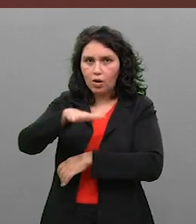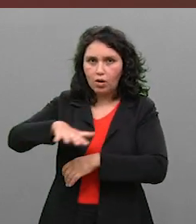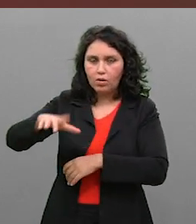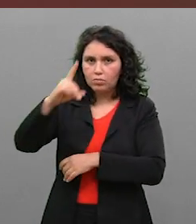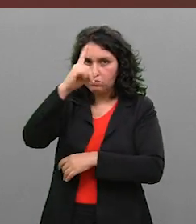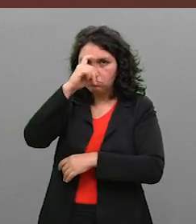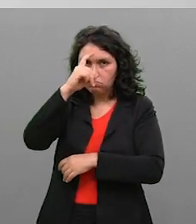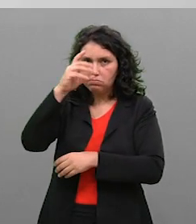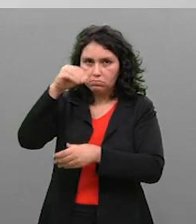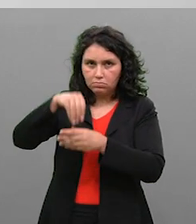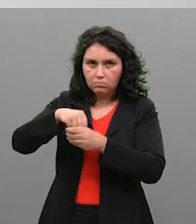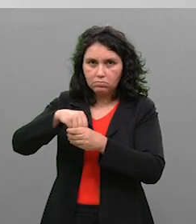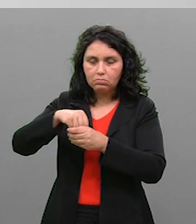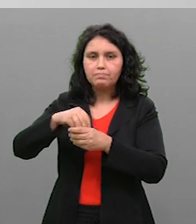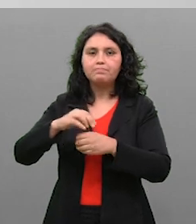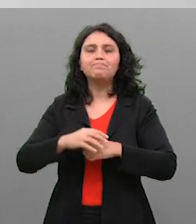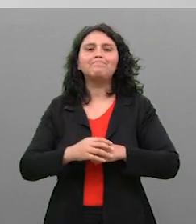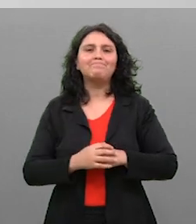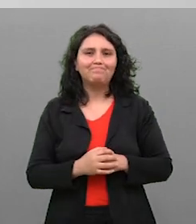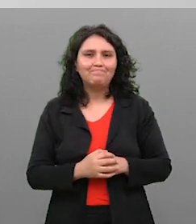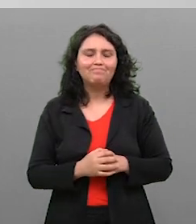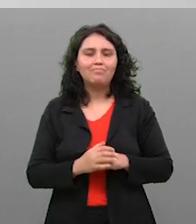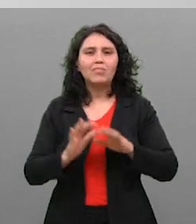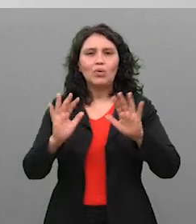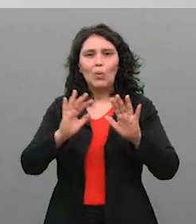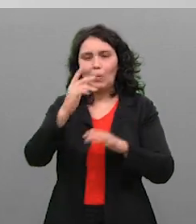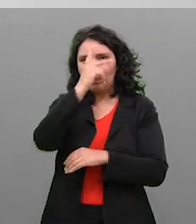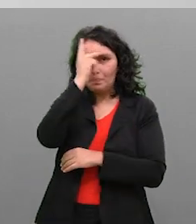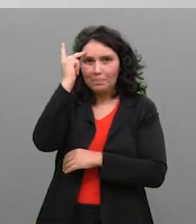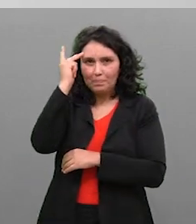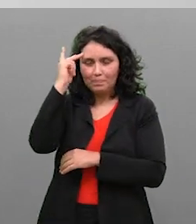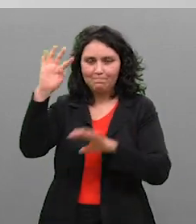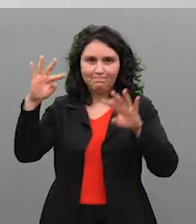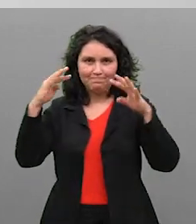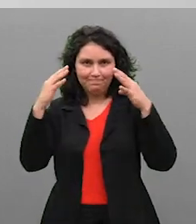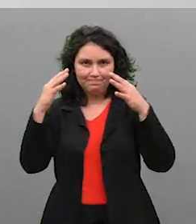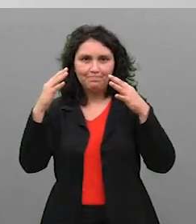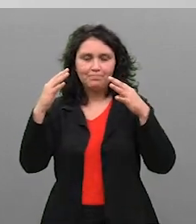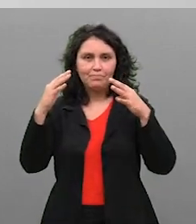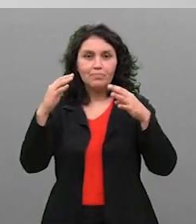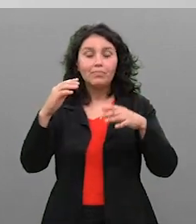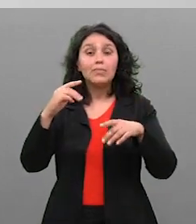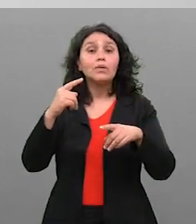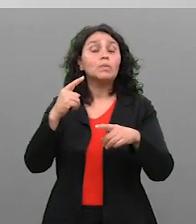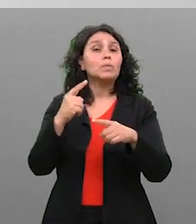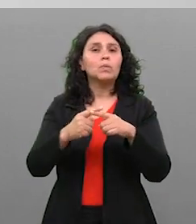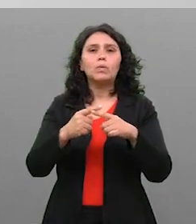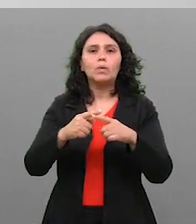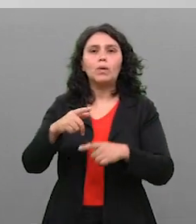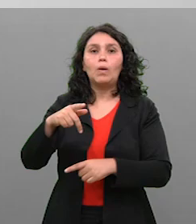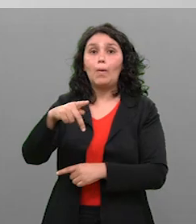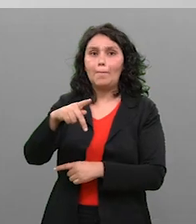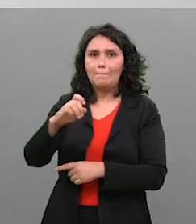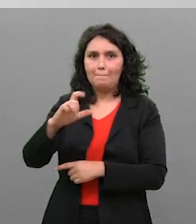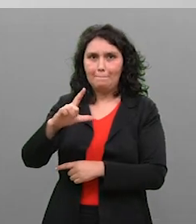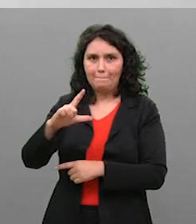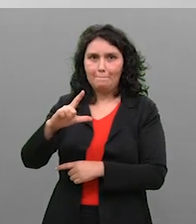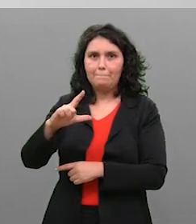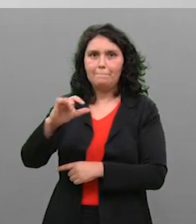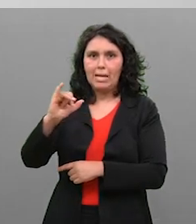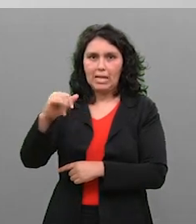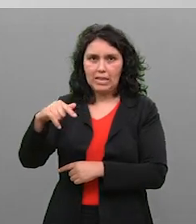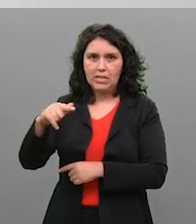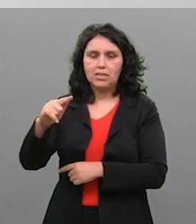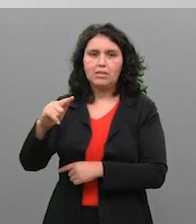hospitalar? Olá Cris, olá os telespectadores. Então, o peeling de fenol é um peeling profundo. O que significa isso?